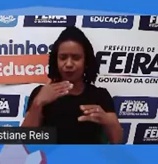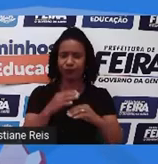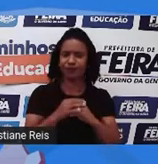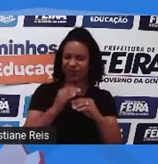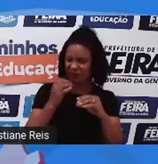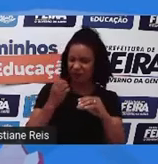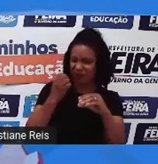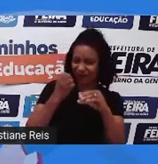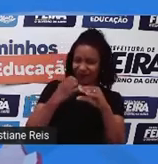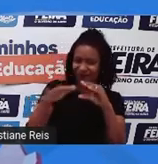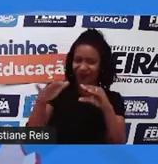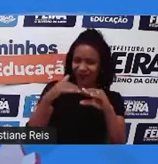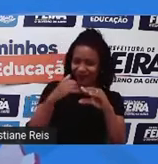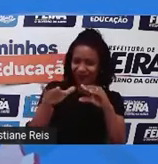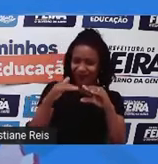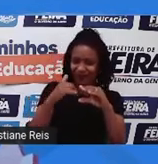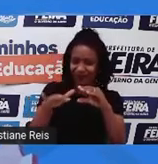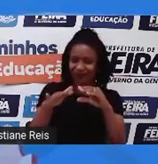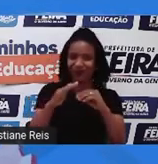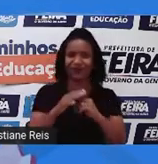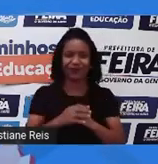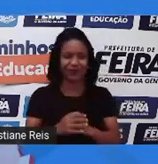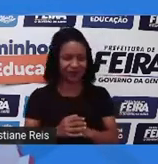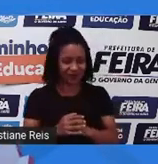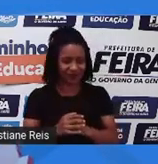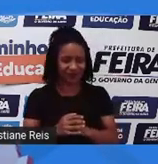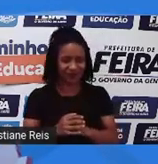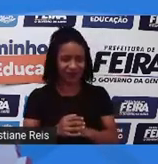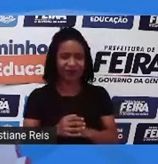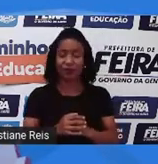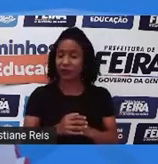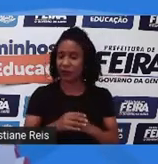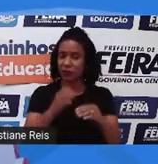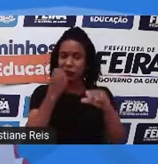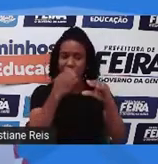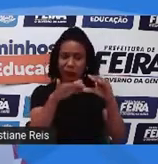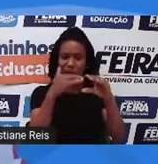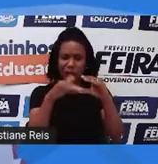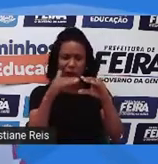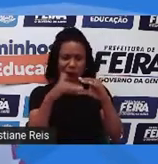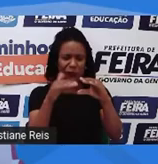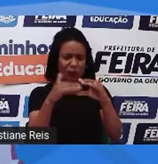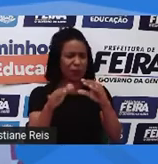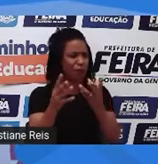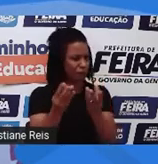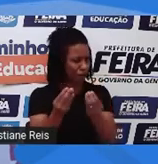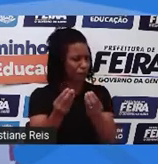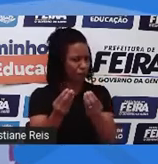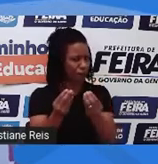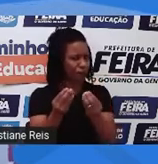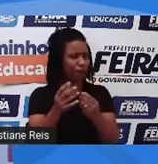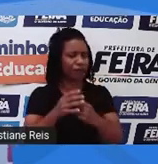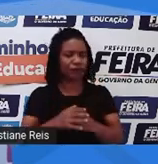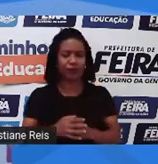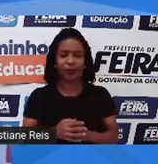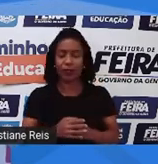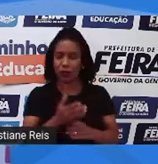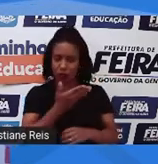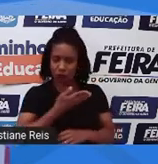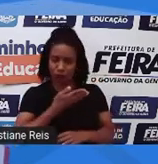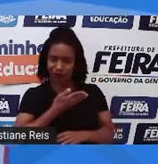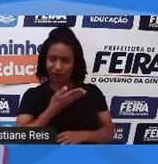aqueles e-mails, né? Que chegam em grupo, né? Em conjunto de um amigo